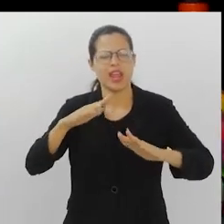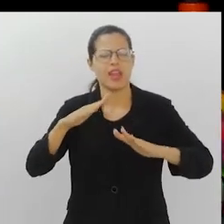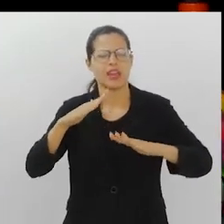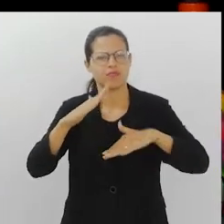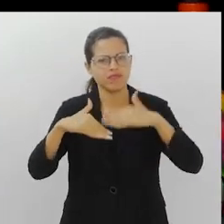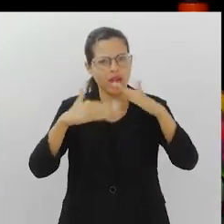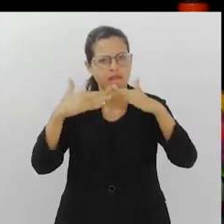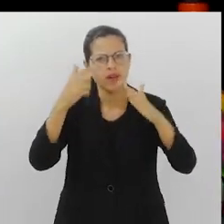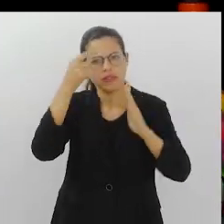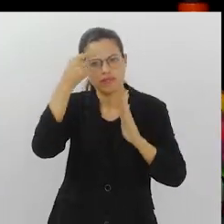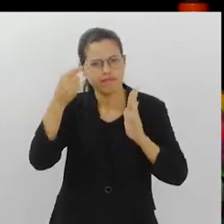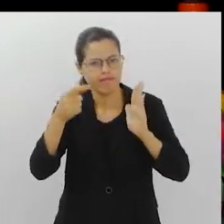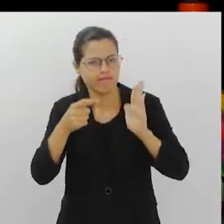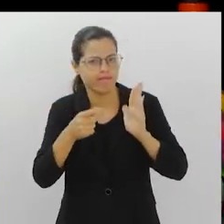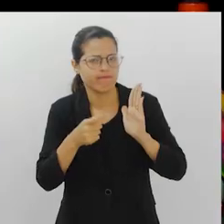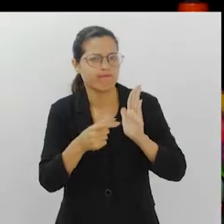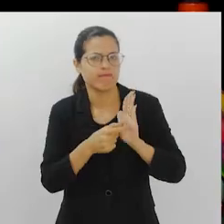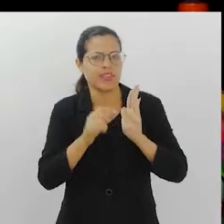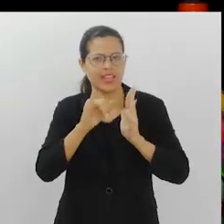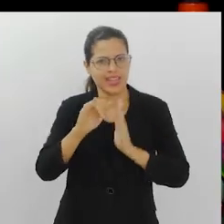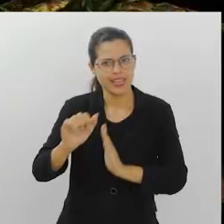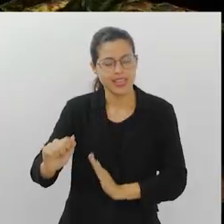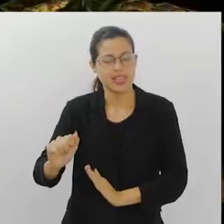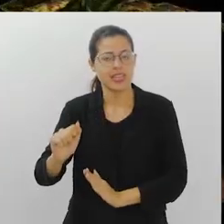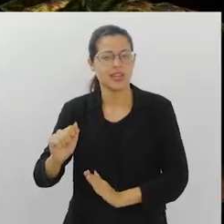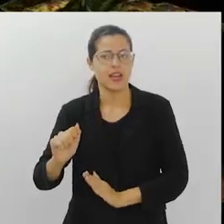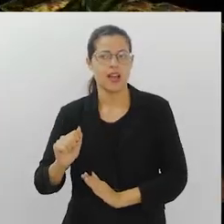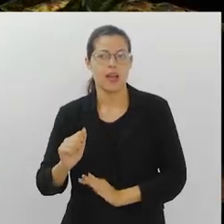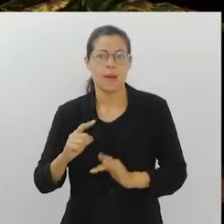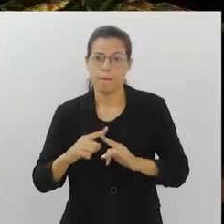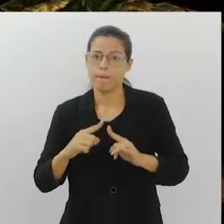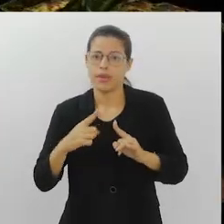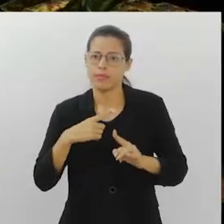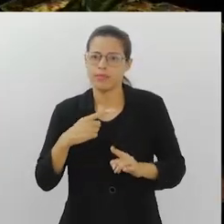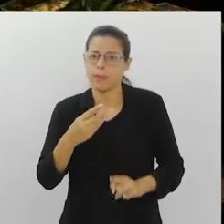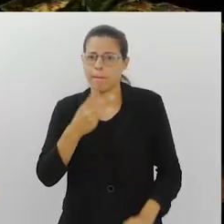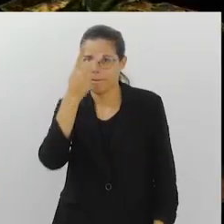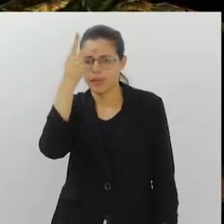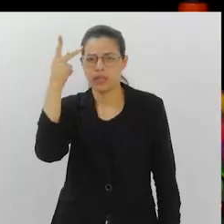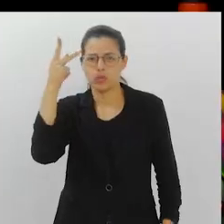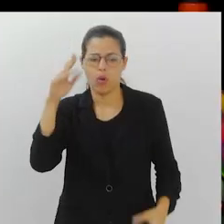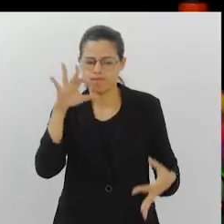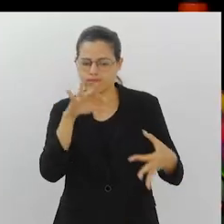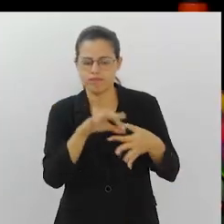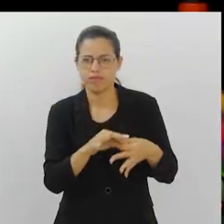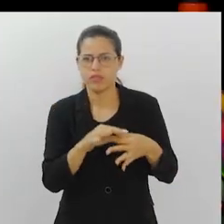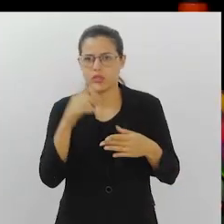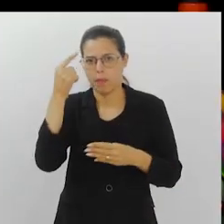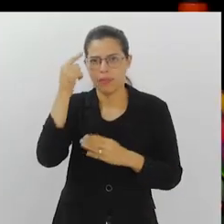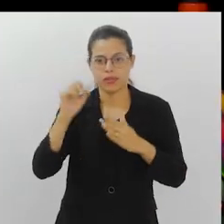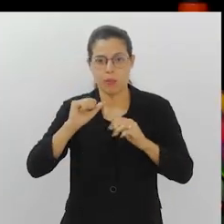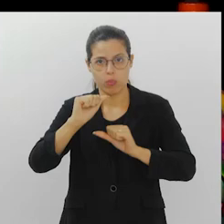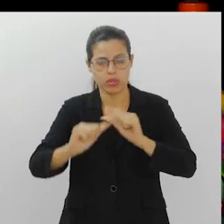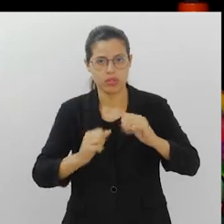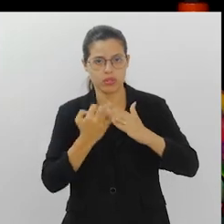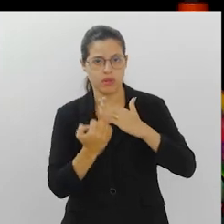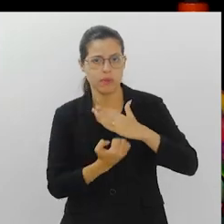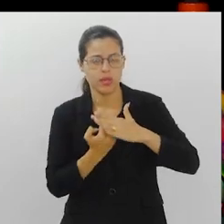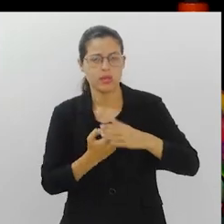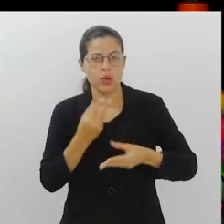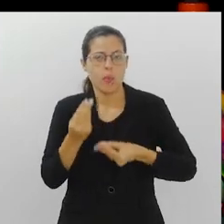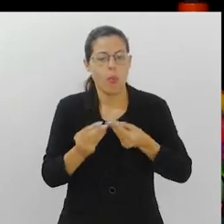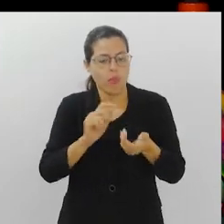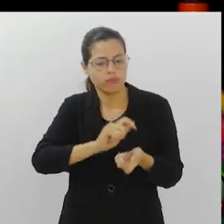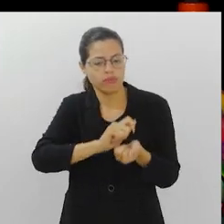avanços da inteligência artificial, por detrás disso existem pessoas. Então, quando a gente pensa, na verdade, a mudança das empresas, a gente está